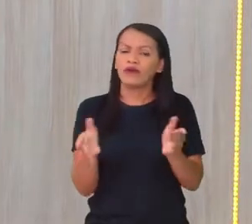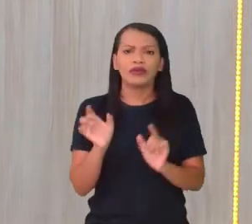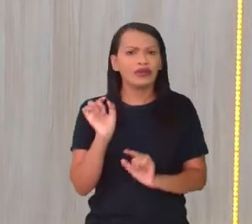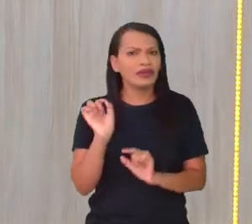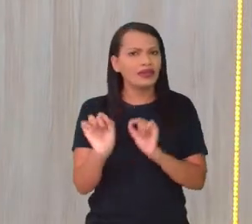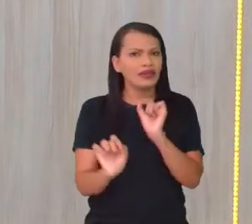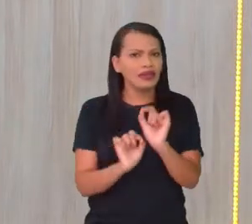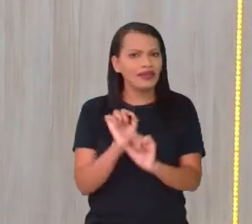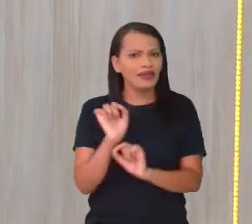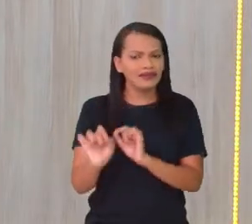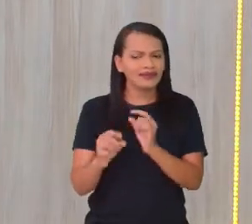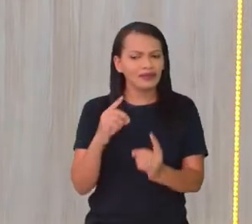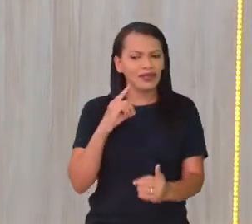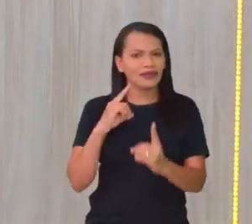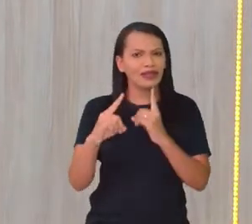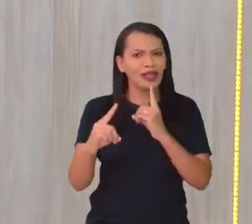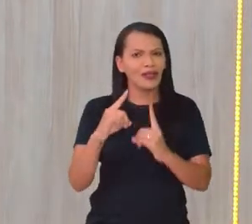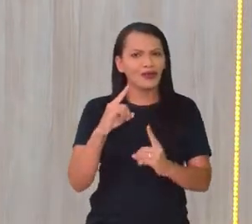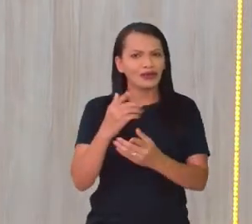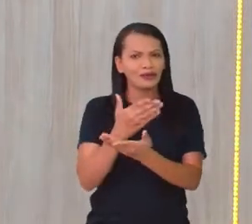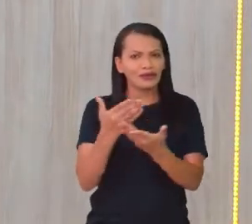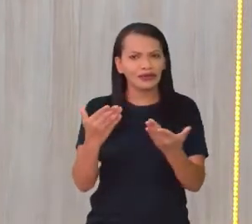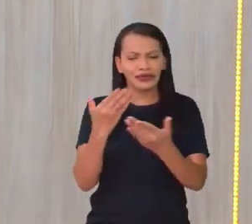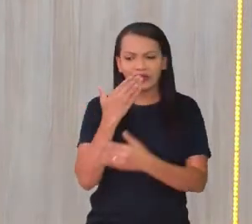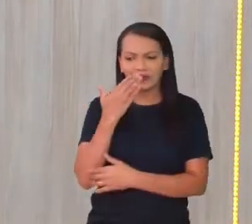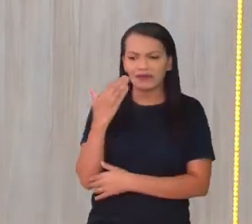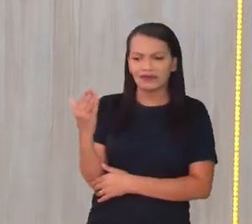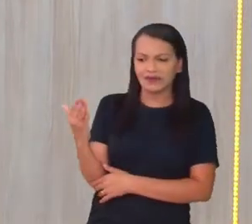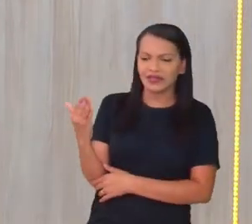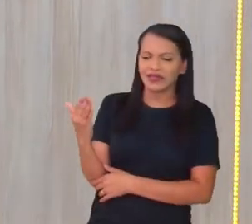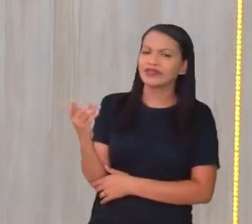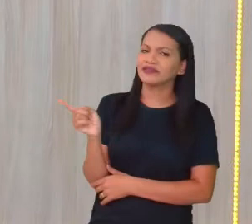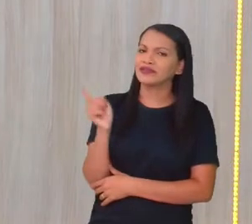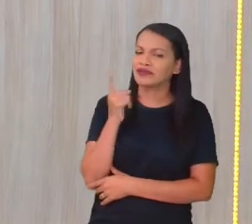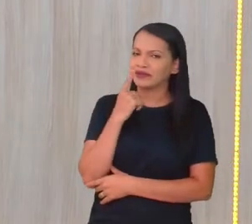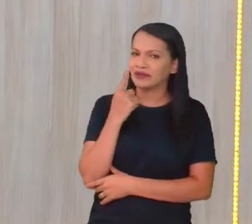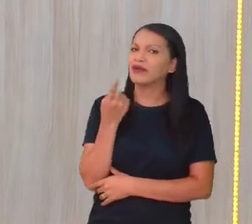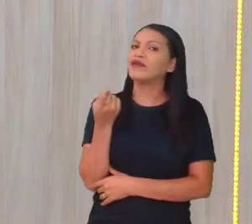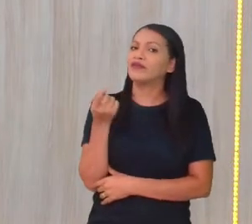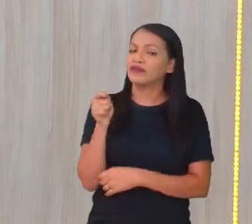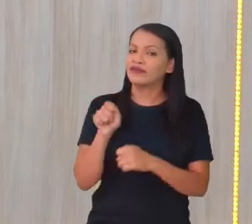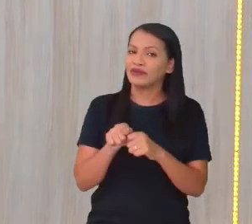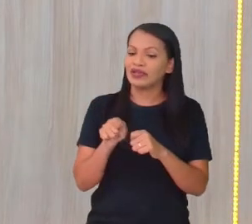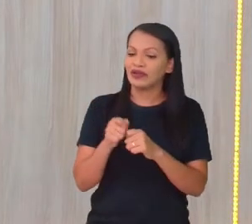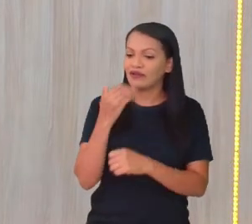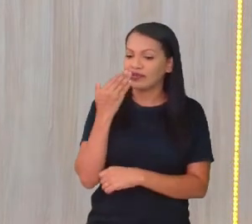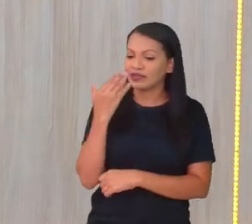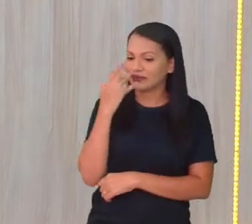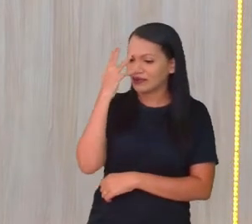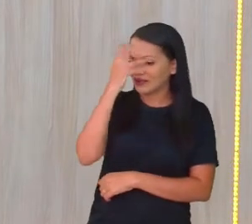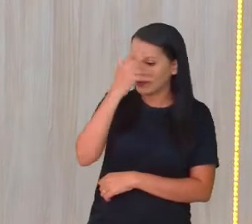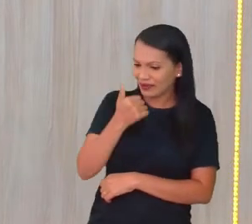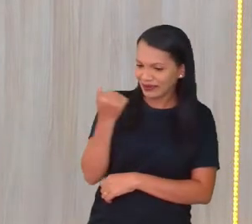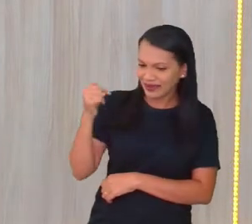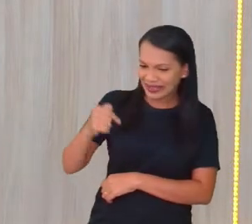é que vai estar dialogando com você o de frente, não vai ser agora não, Virgininha. Daqui a pouco a gente fala o de frente com o Rostinho Lindo. Daqui a pouco.